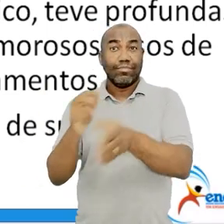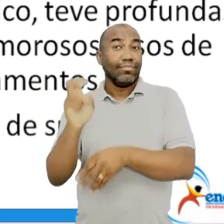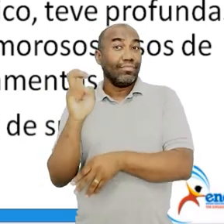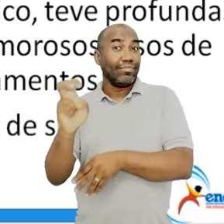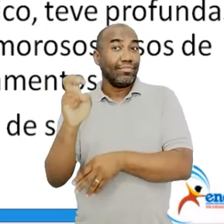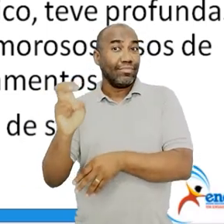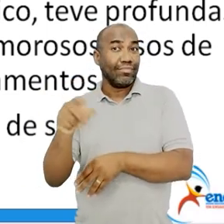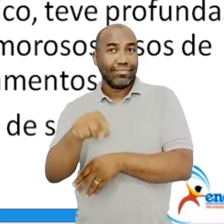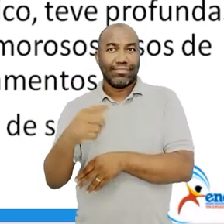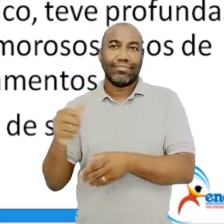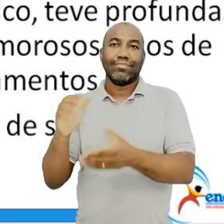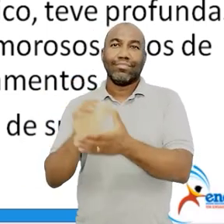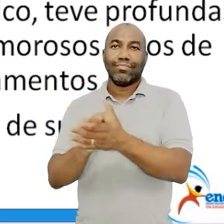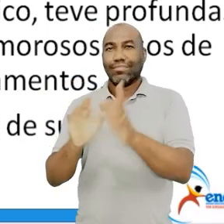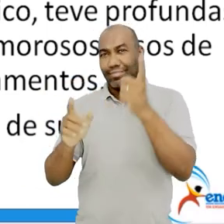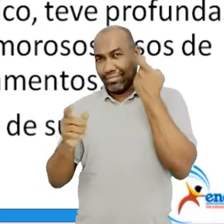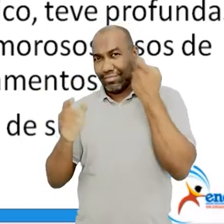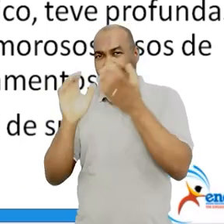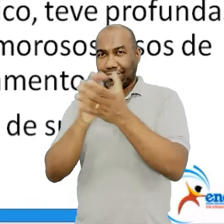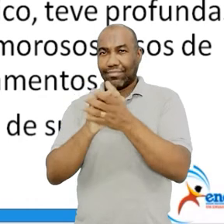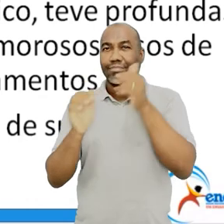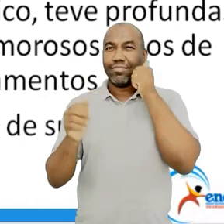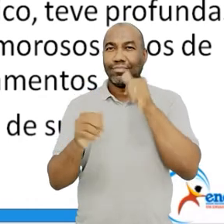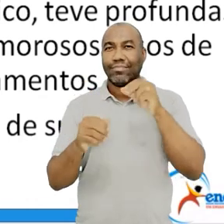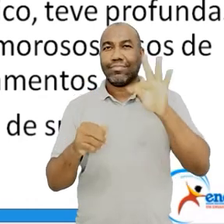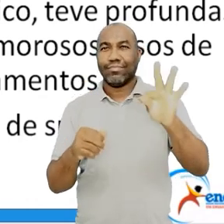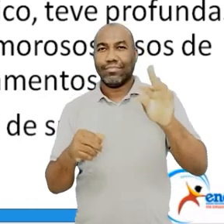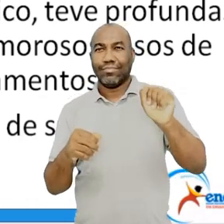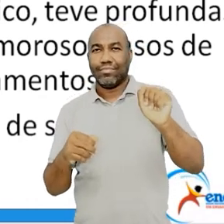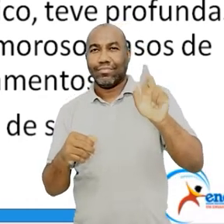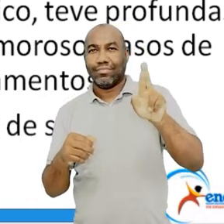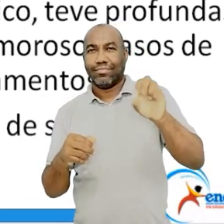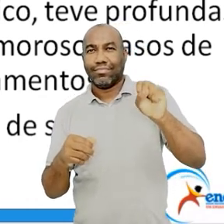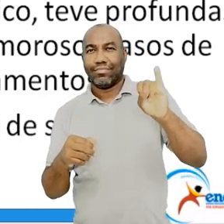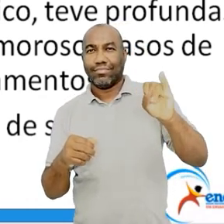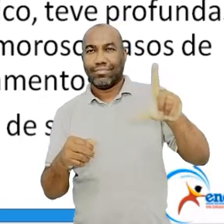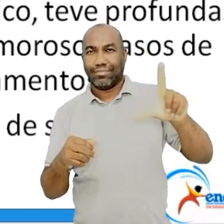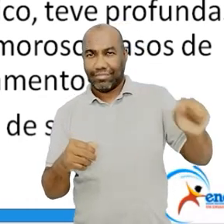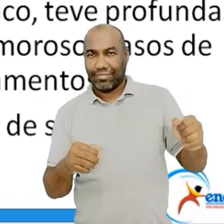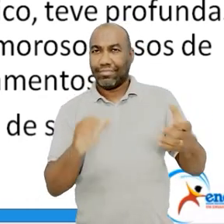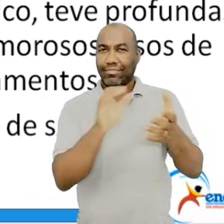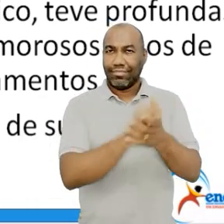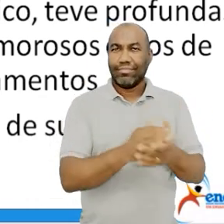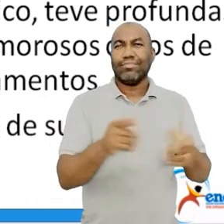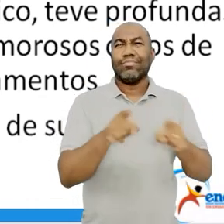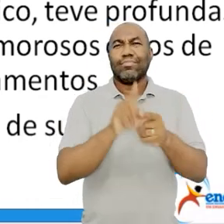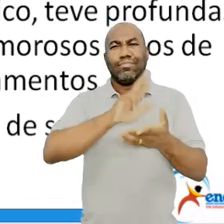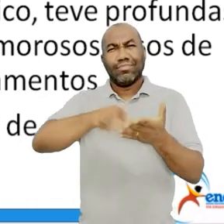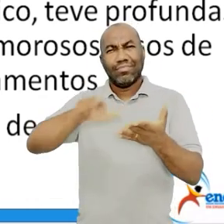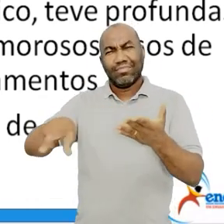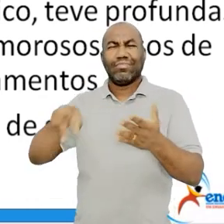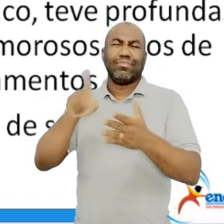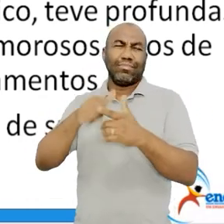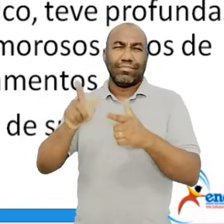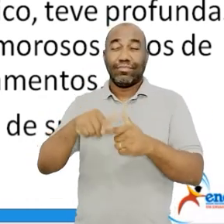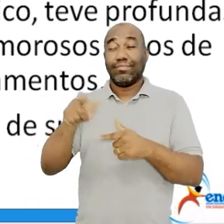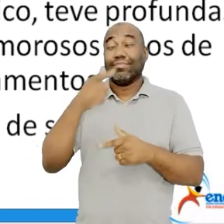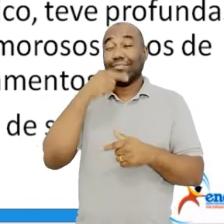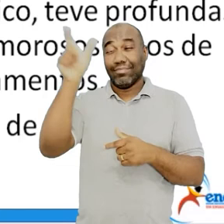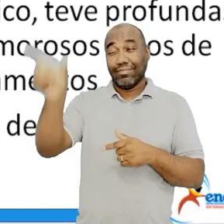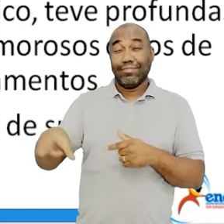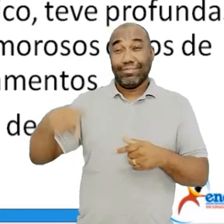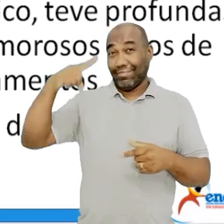foi com Tarsila do Amaral. E ele casou-se em situações polêmicas, inclusive em cemitério e tudo mais. Mas vamos adiante.